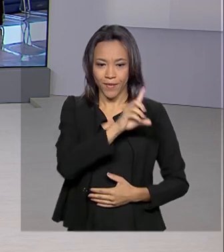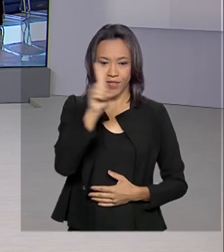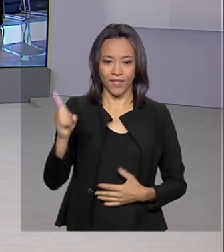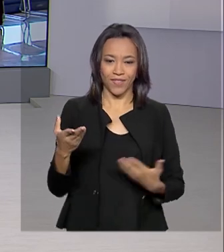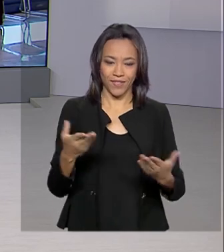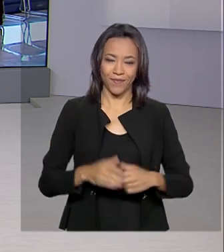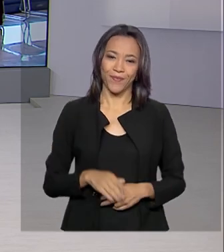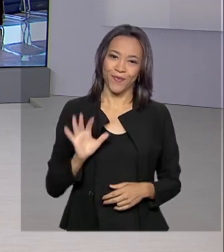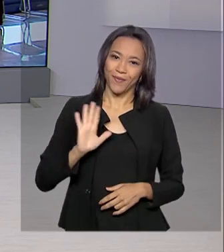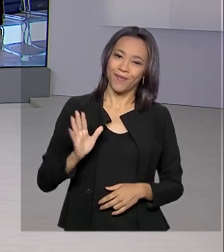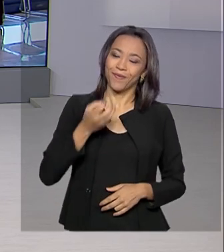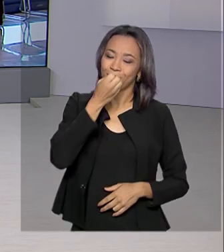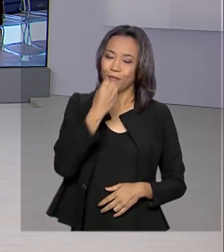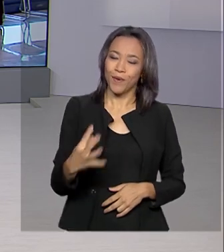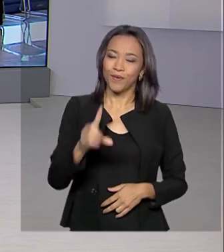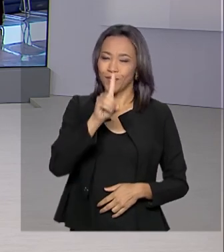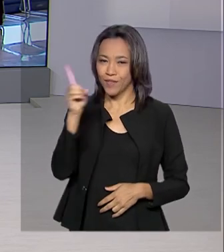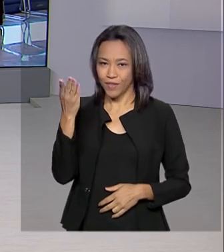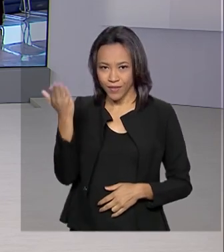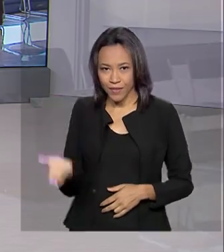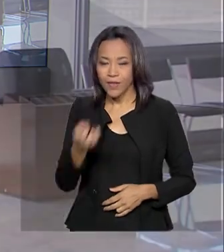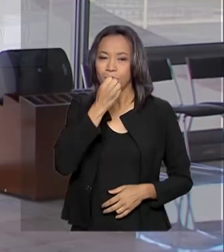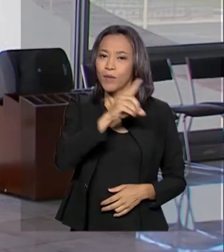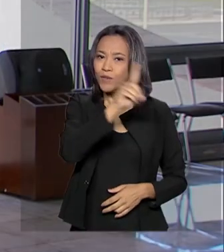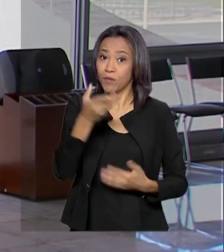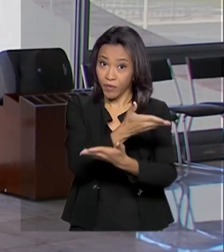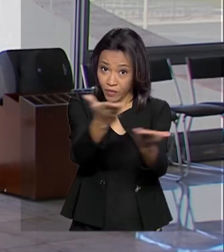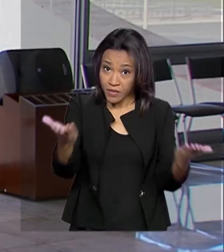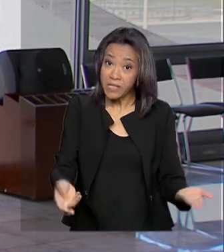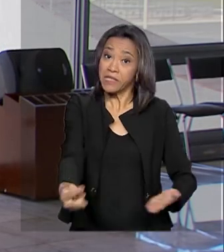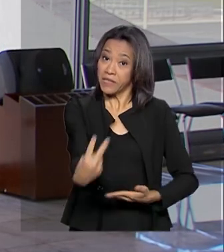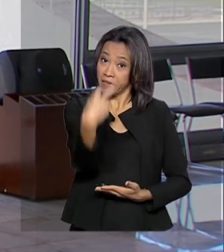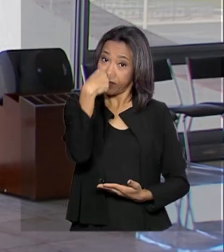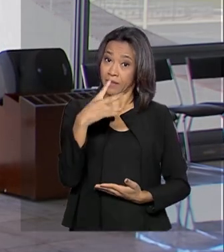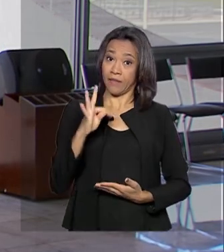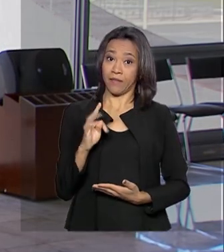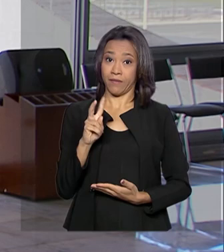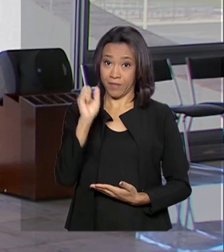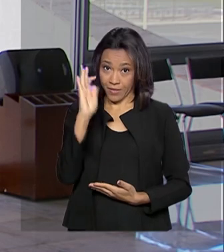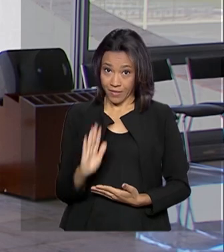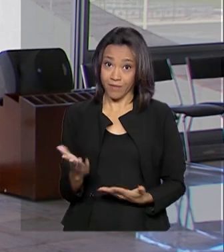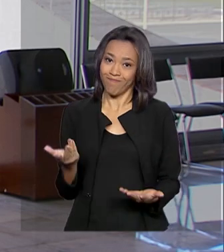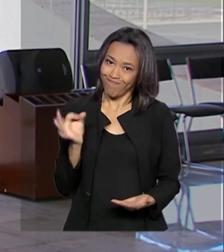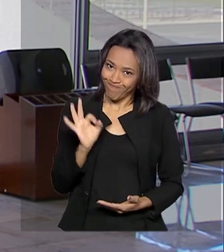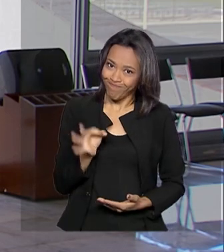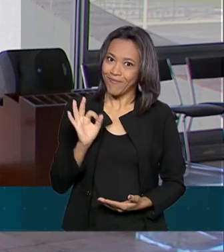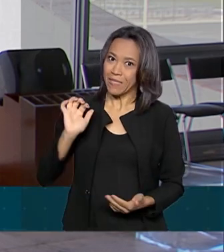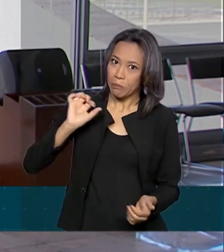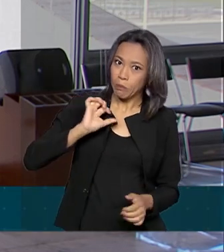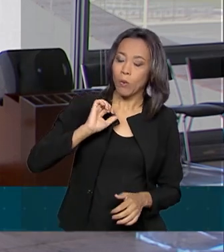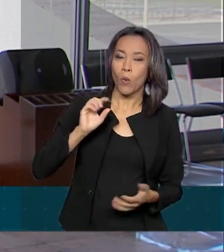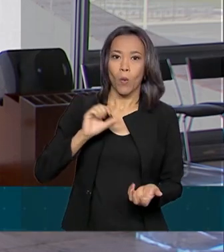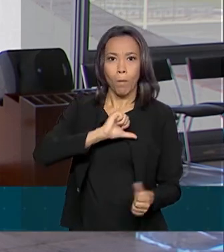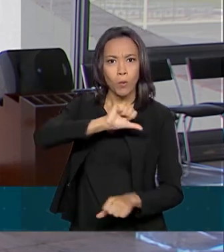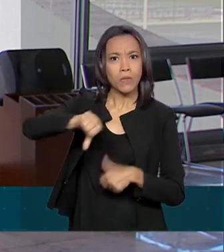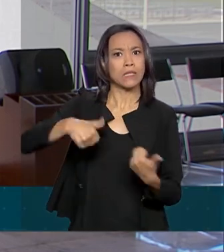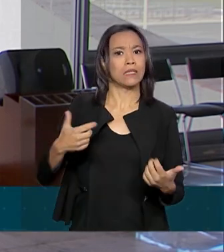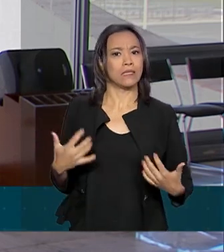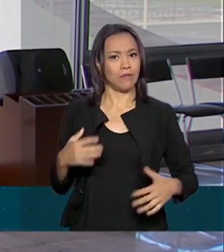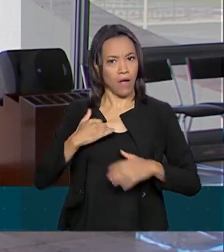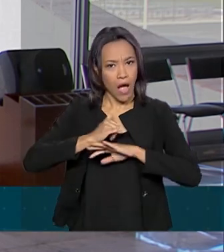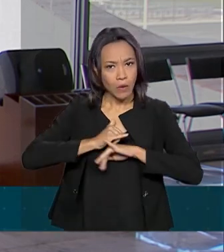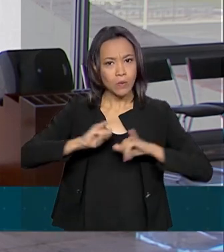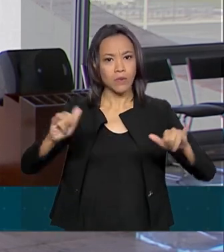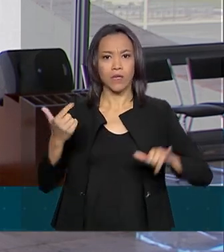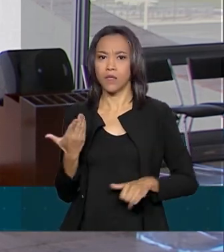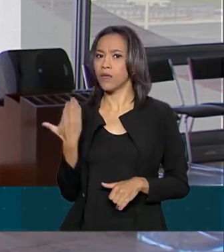Olá, Renata. Bom dia pra você. Bom dia pra você que acompanha a TV Brasil. É isso mesmo e essas mudanças que foram anunciadas pelo presidente Jair